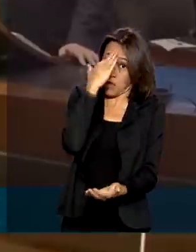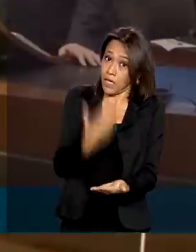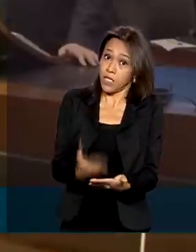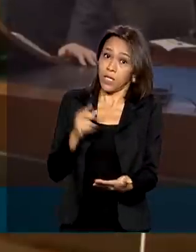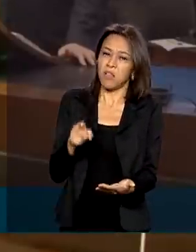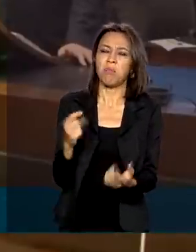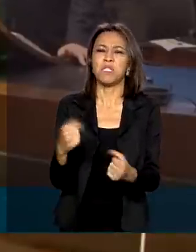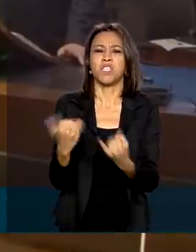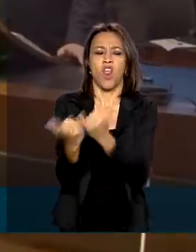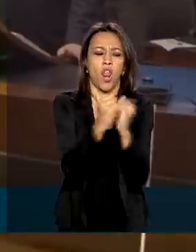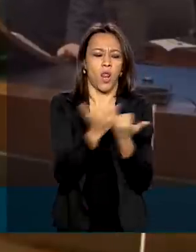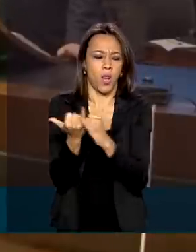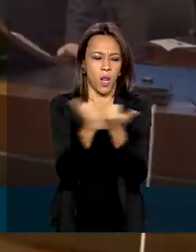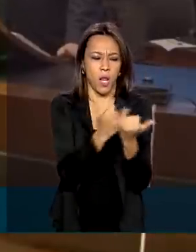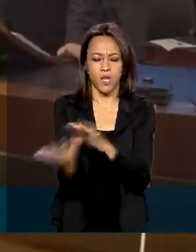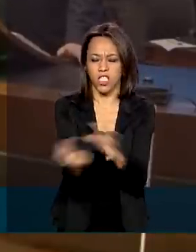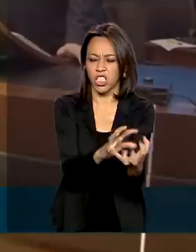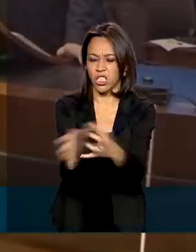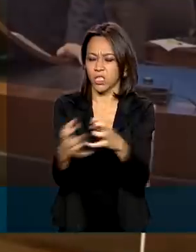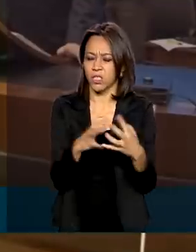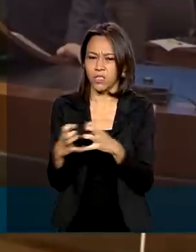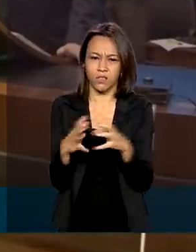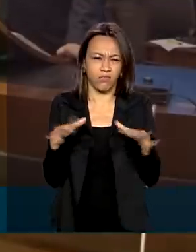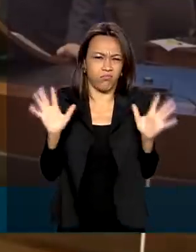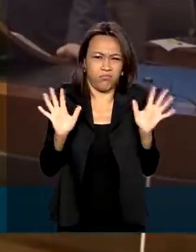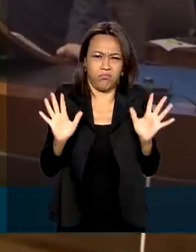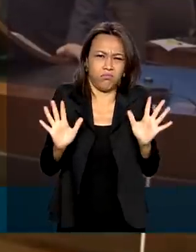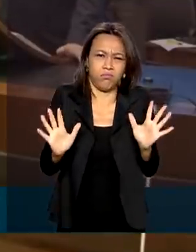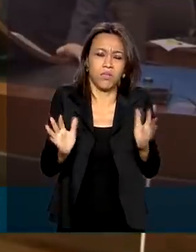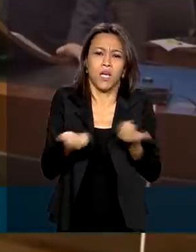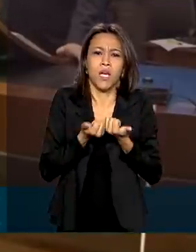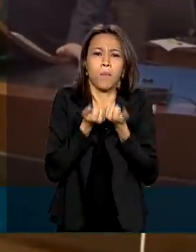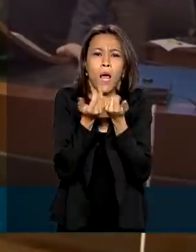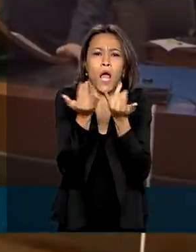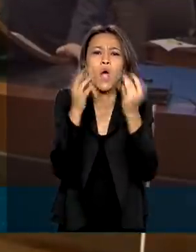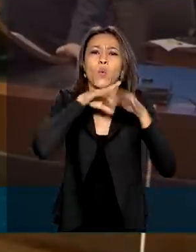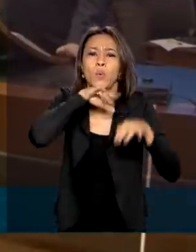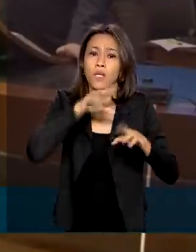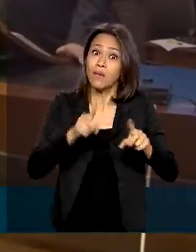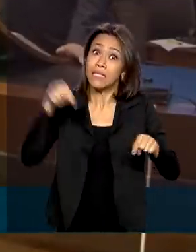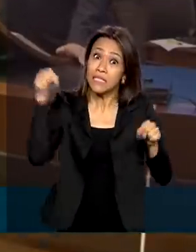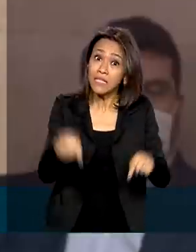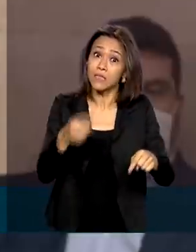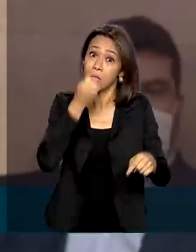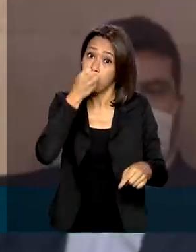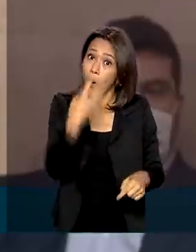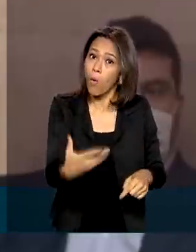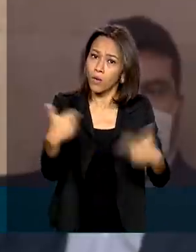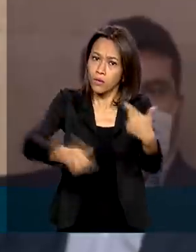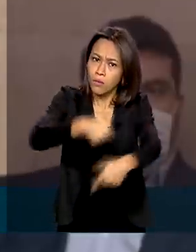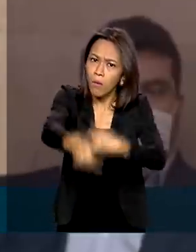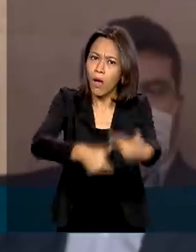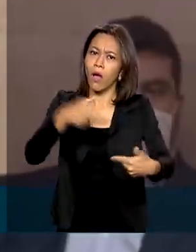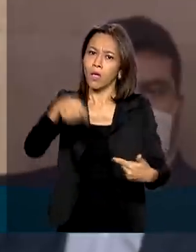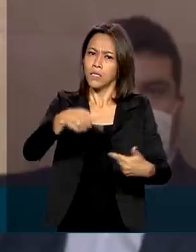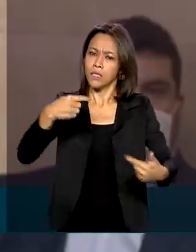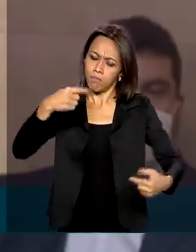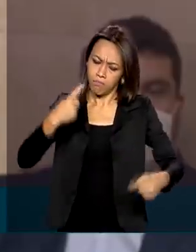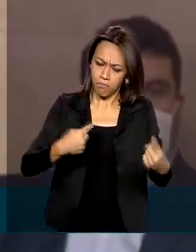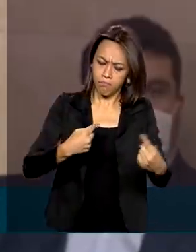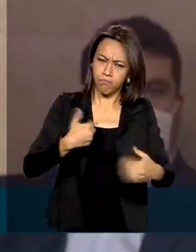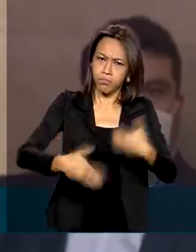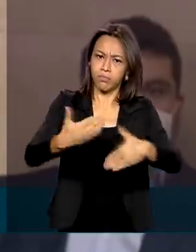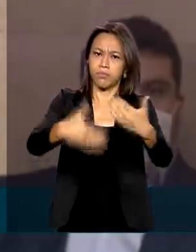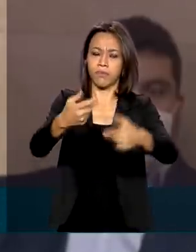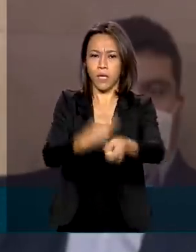fofoca, da intriga, das notícias ruins. Isso aqui é notícia boa, isso aqui é emprego na veia, isso aqui é crescimento econômico. Isso aqui é um